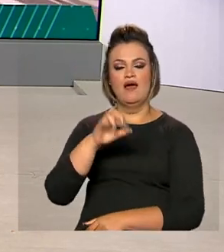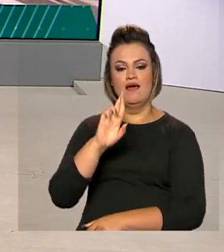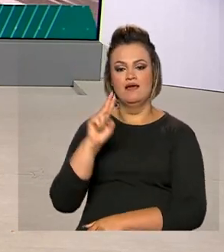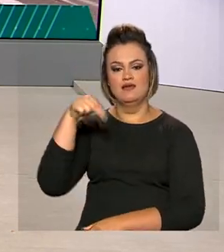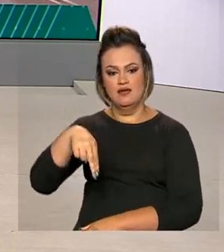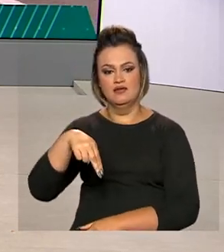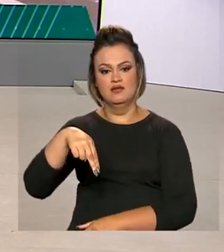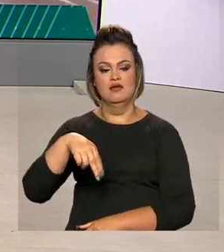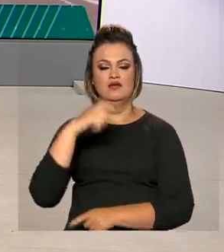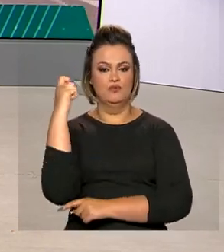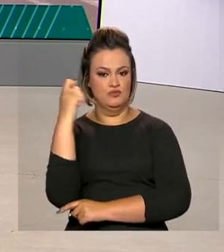Norte e Rio Grande do Sul.